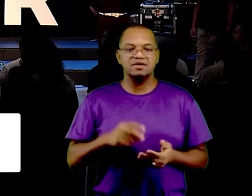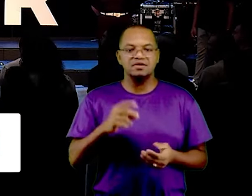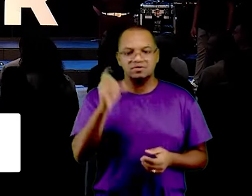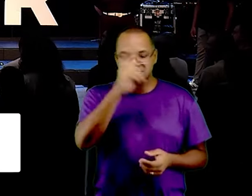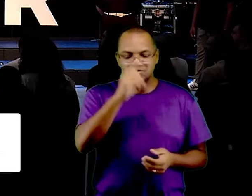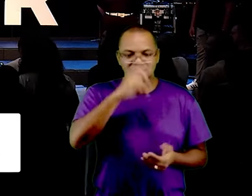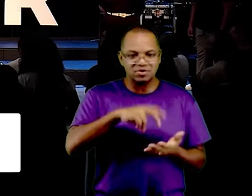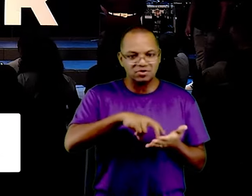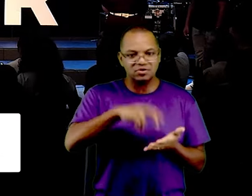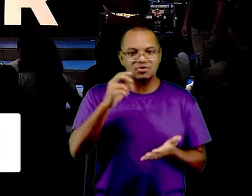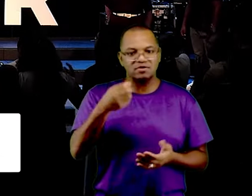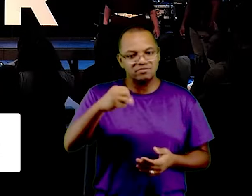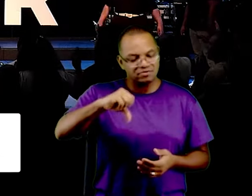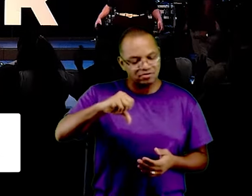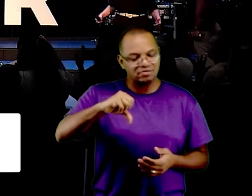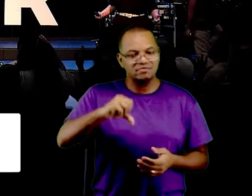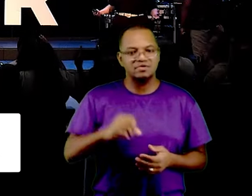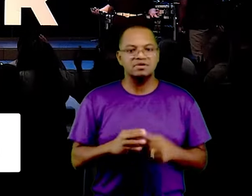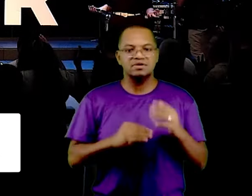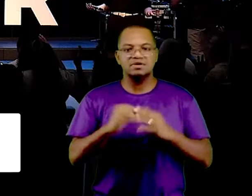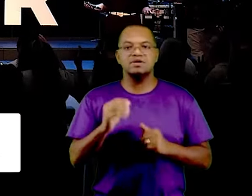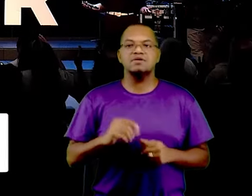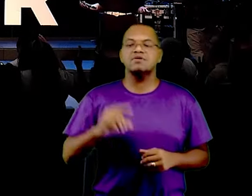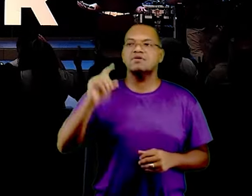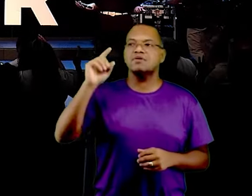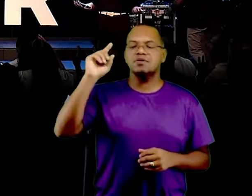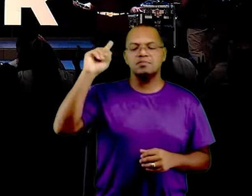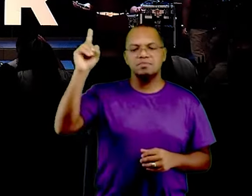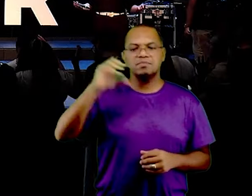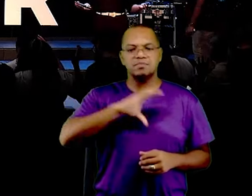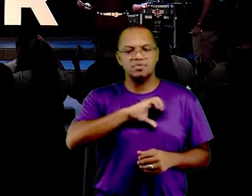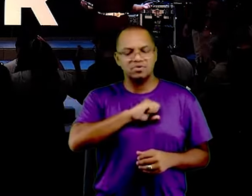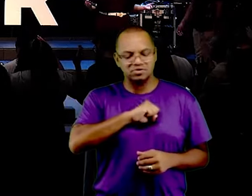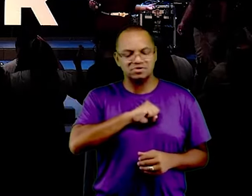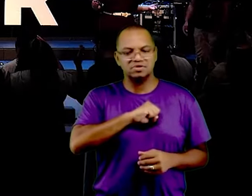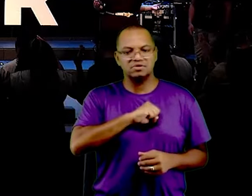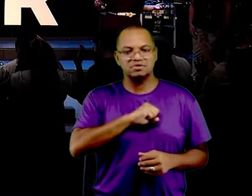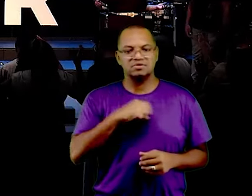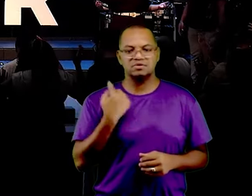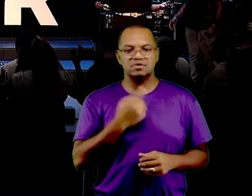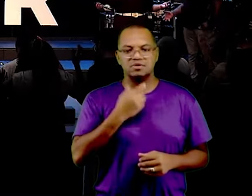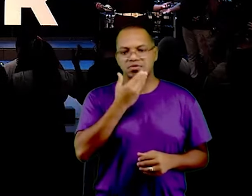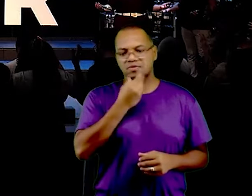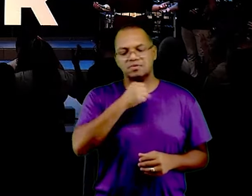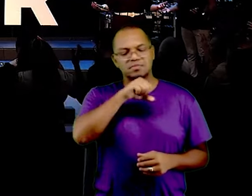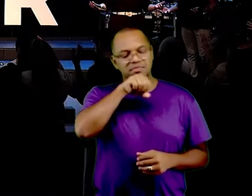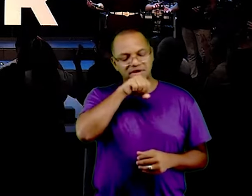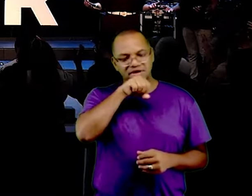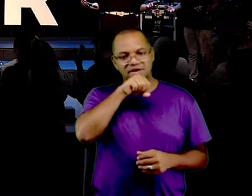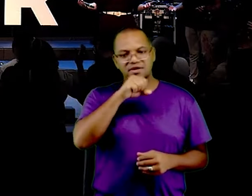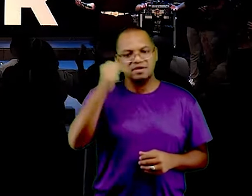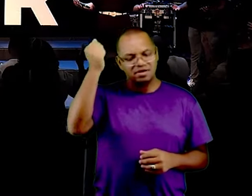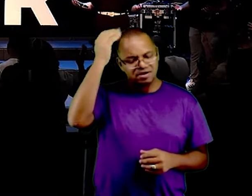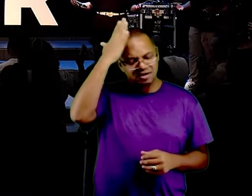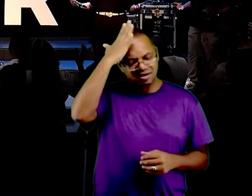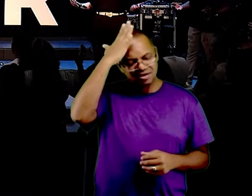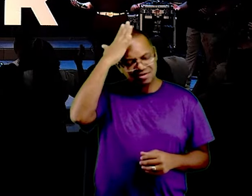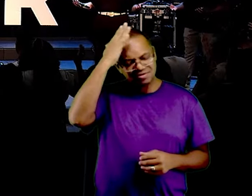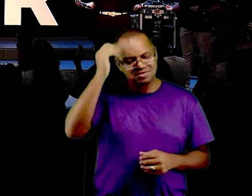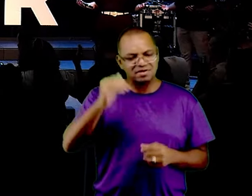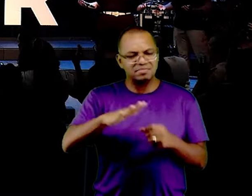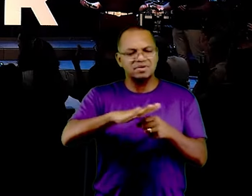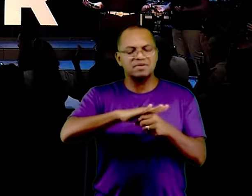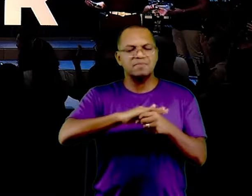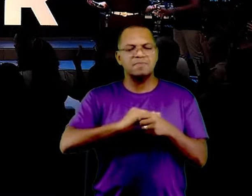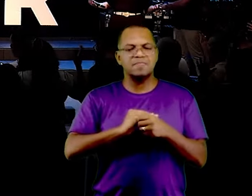levante sua mão, que o amor de Deus, o nosso pai, que a graça abundante, salvadora, do nosso Senhor,